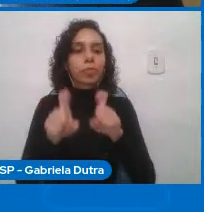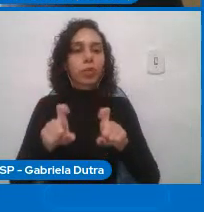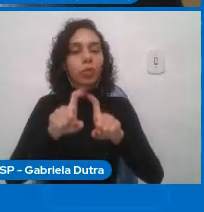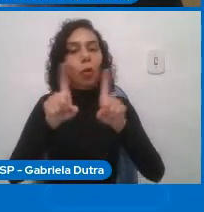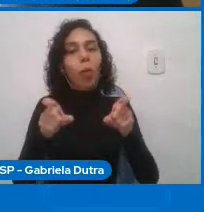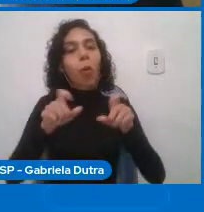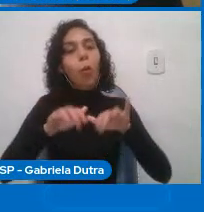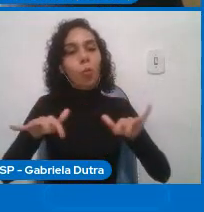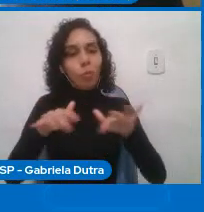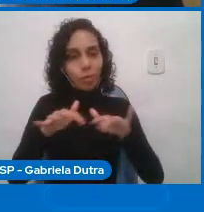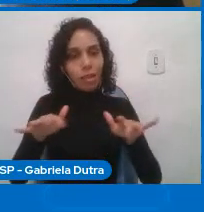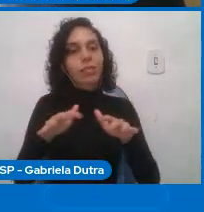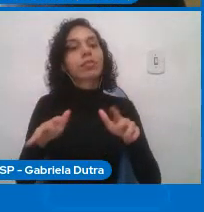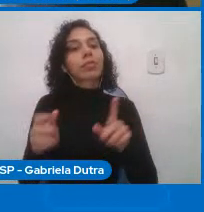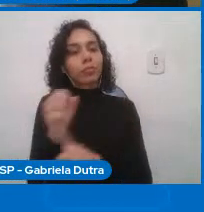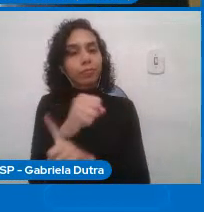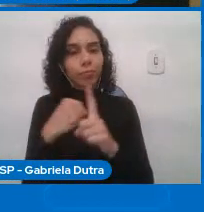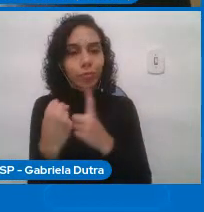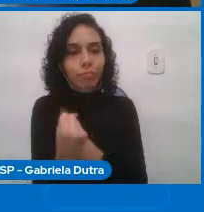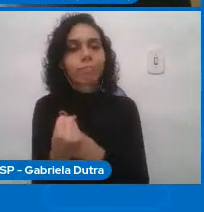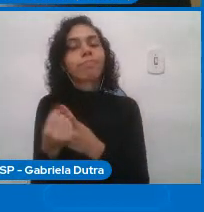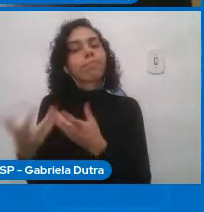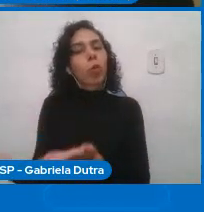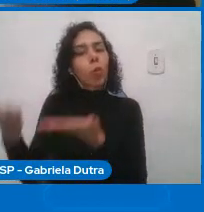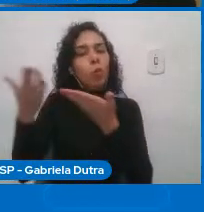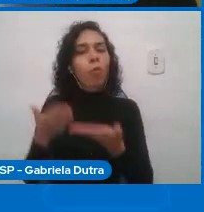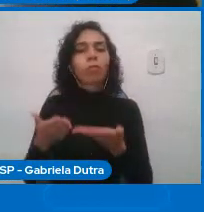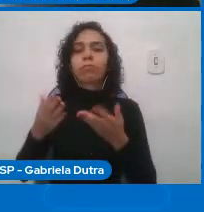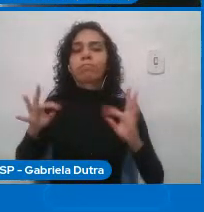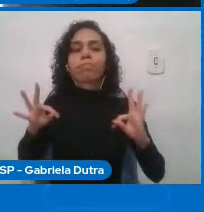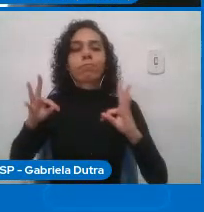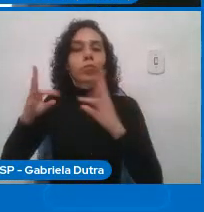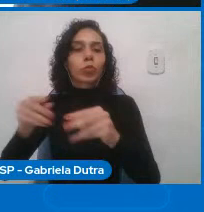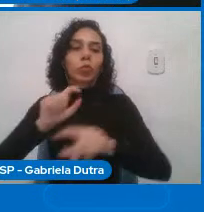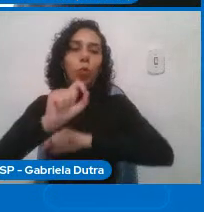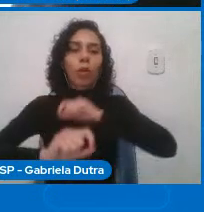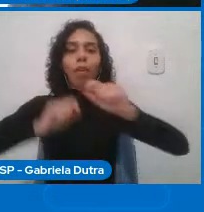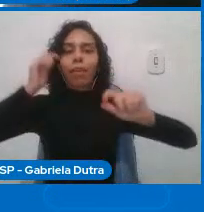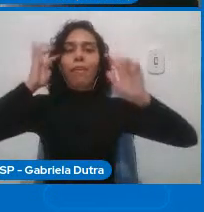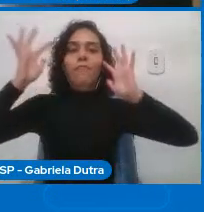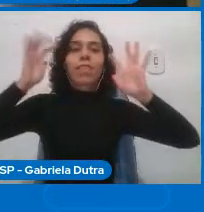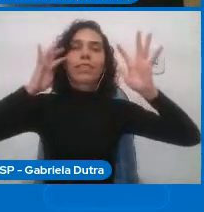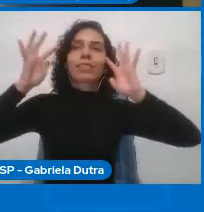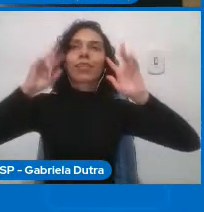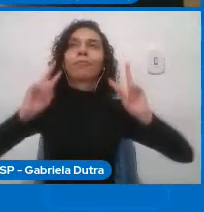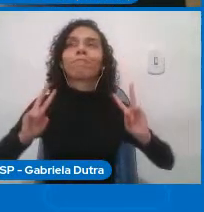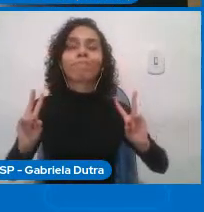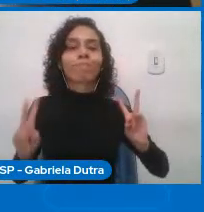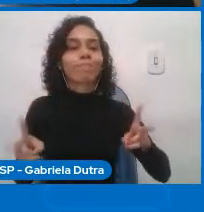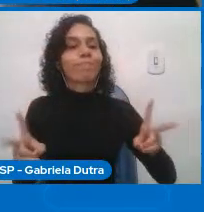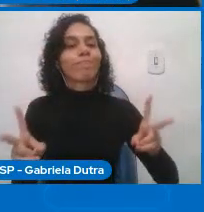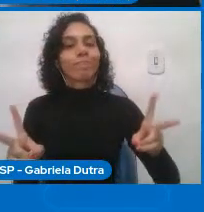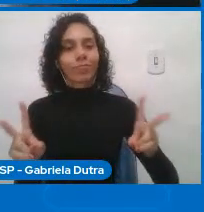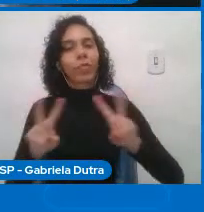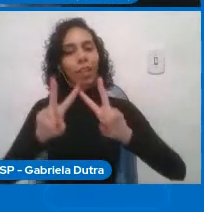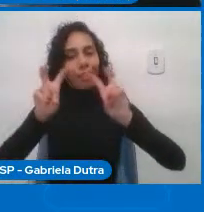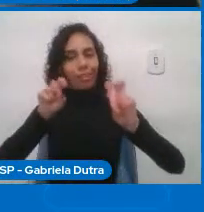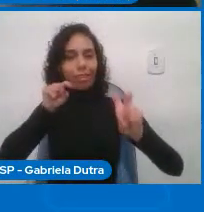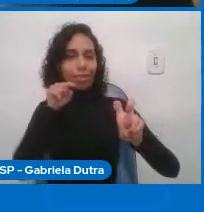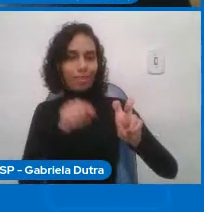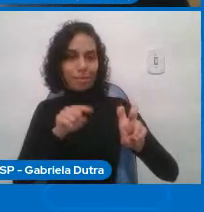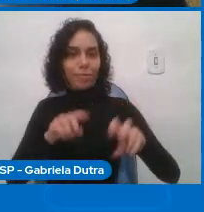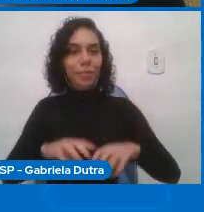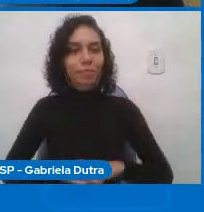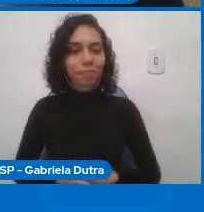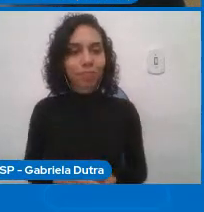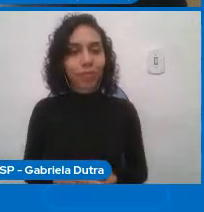para a nossa reflexão contínua sobre esse tema Muito obrigado Clodes eu devolvo a palavra Obrigado